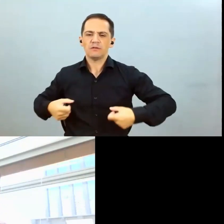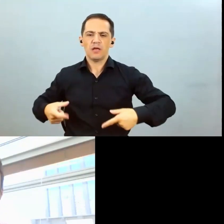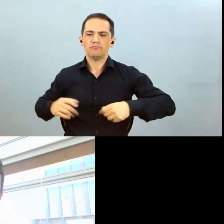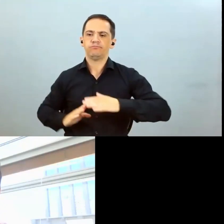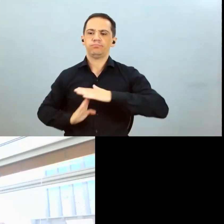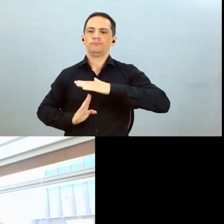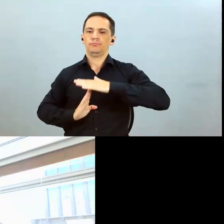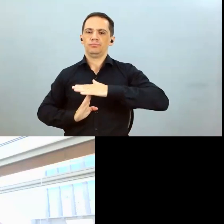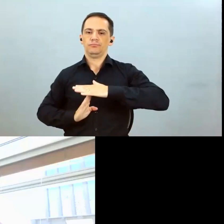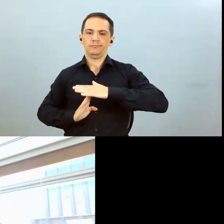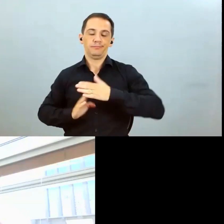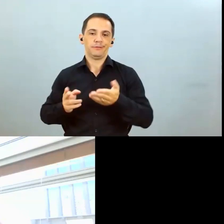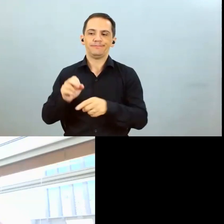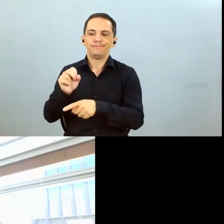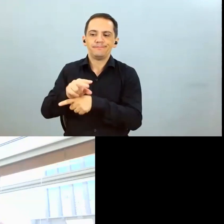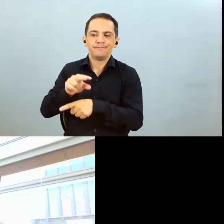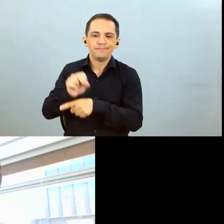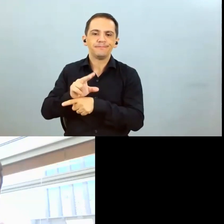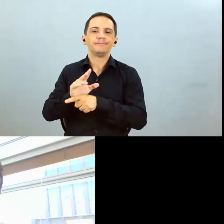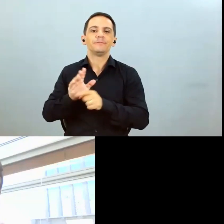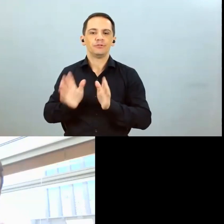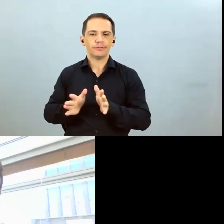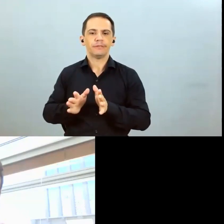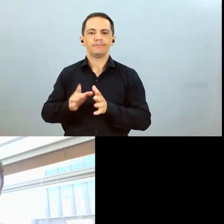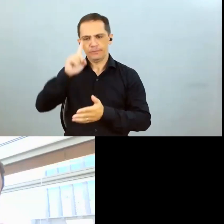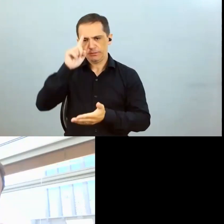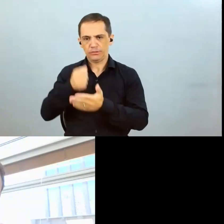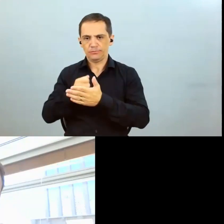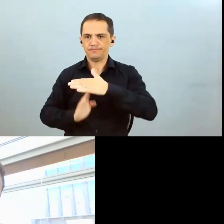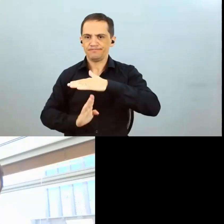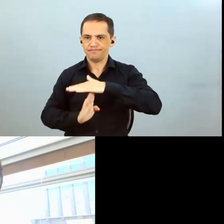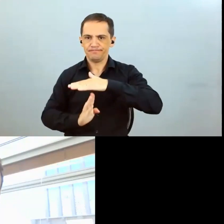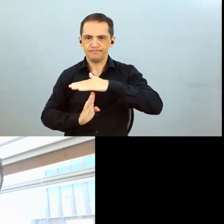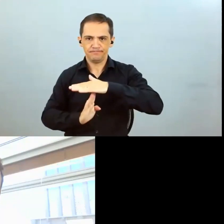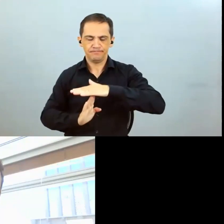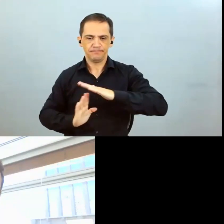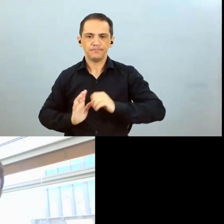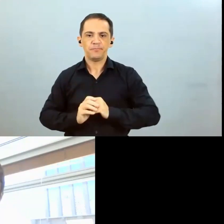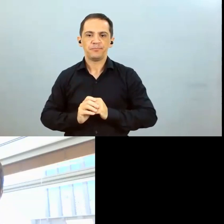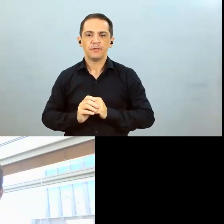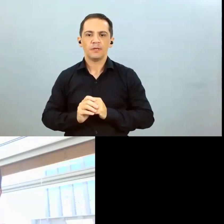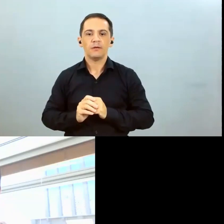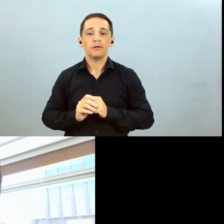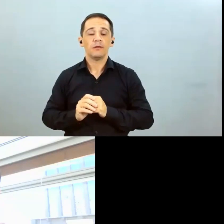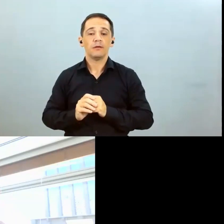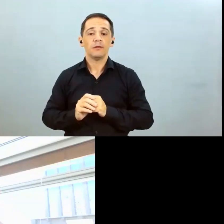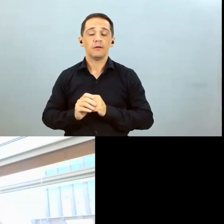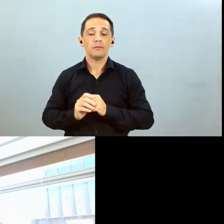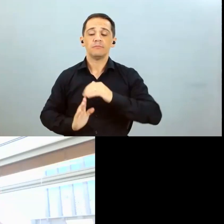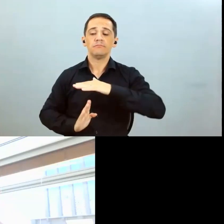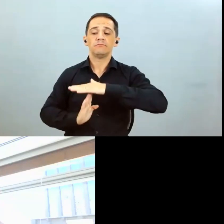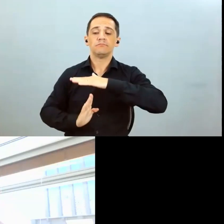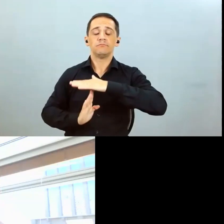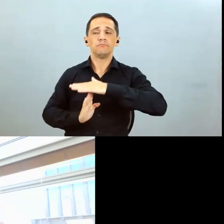a parte de fertilizantes, etc, vocês já não estariam com esses custos travados num nível bacana